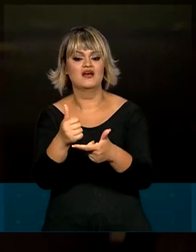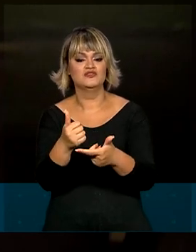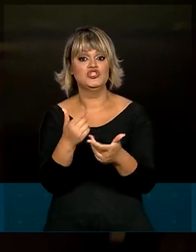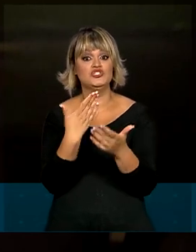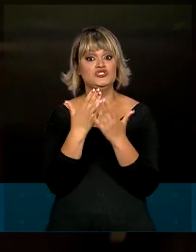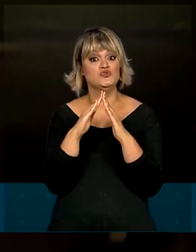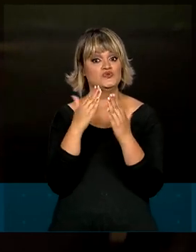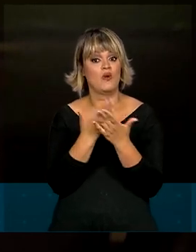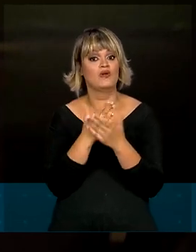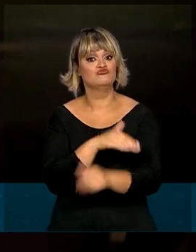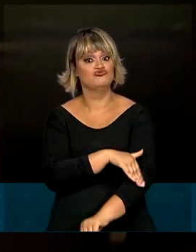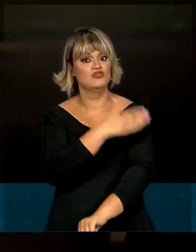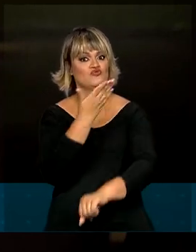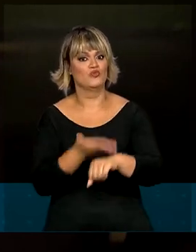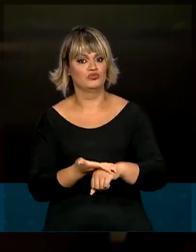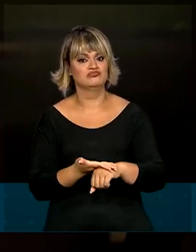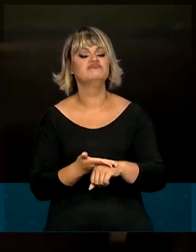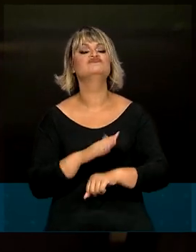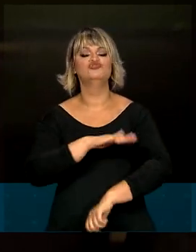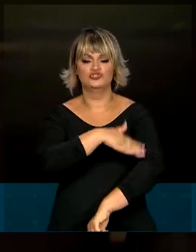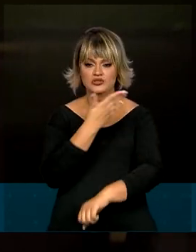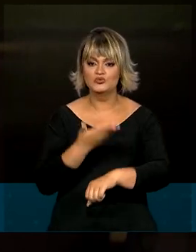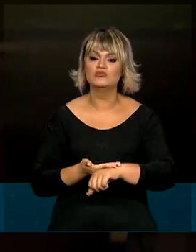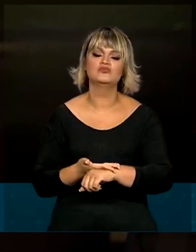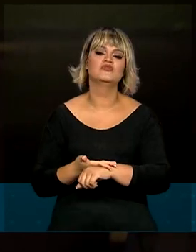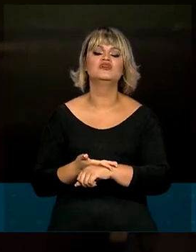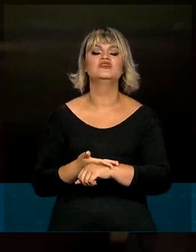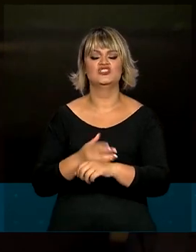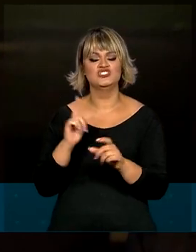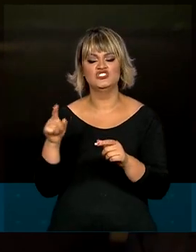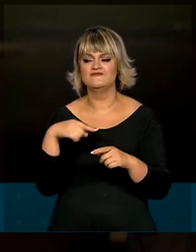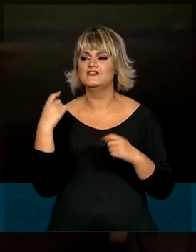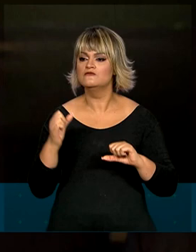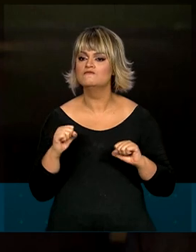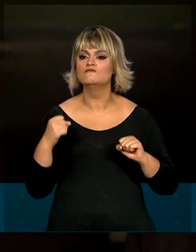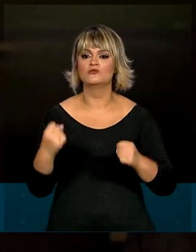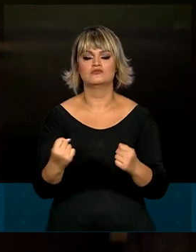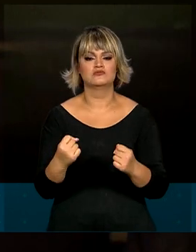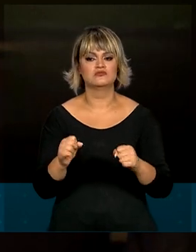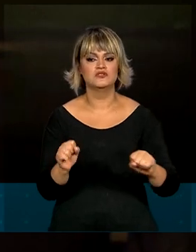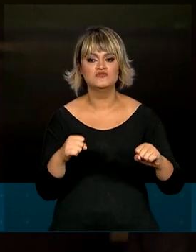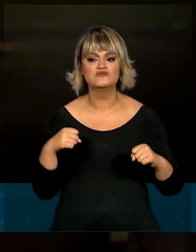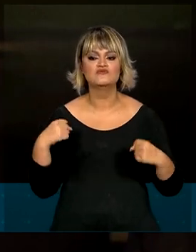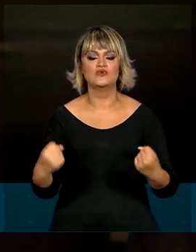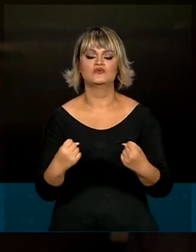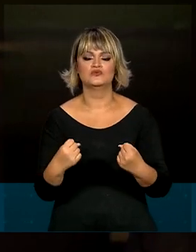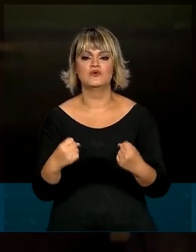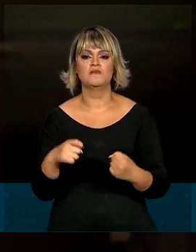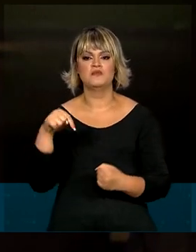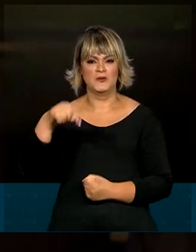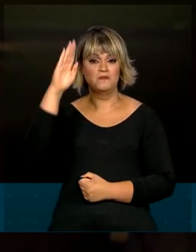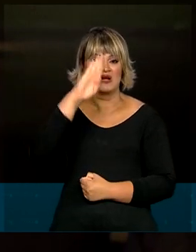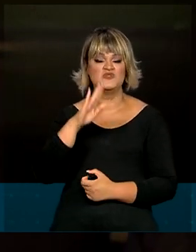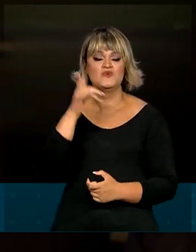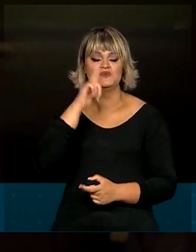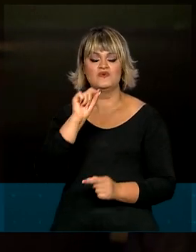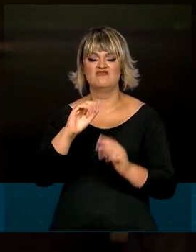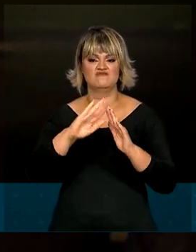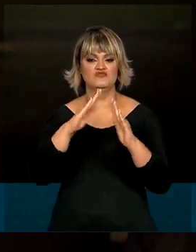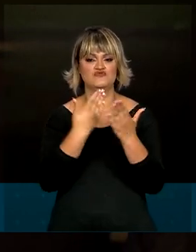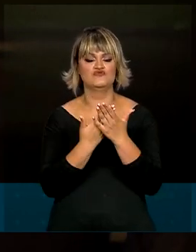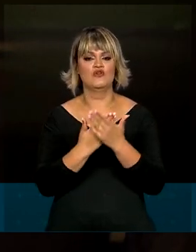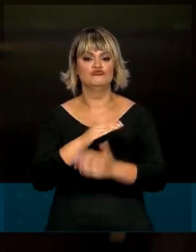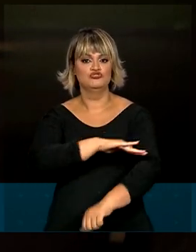escola de tempo integral, que nós vamos fazer todo esforço possível para que esse país tenha escola de tempo integral,